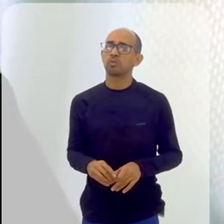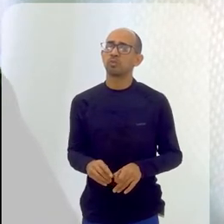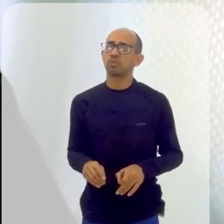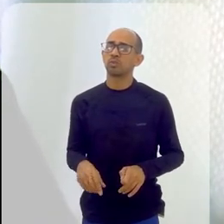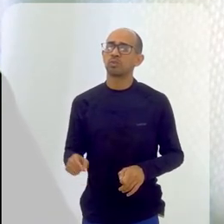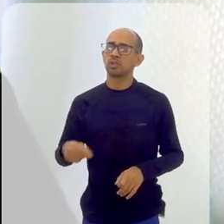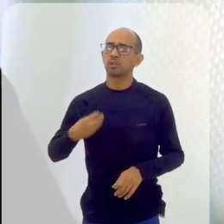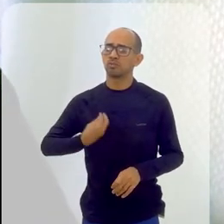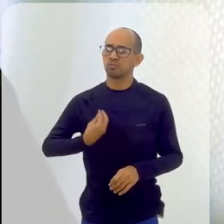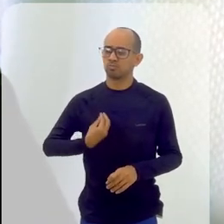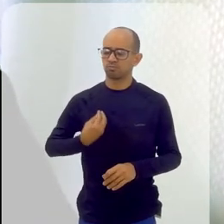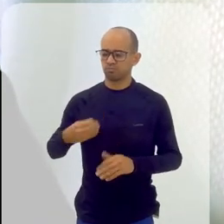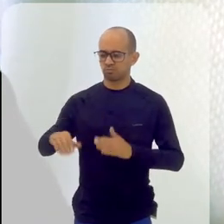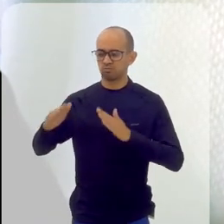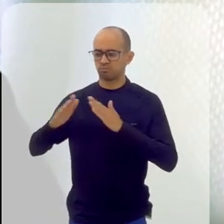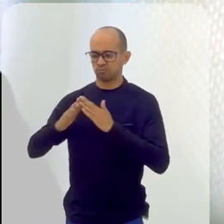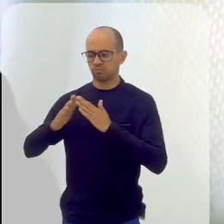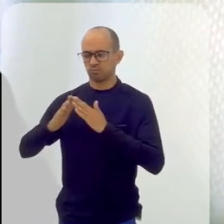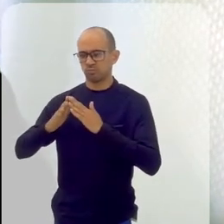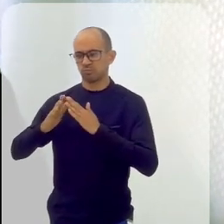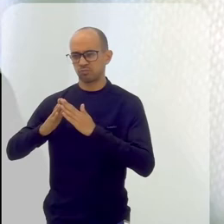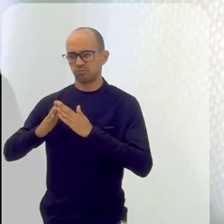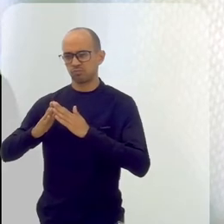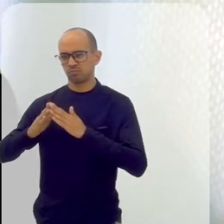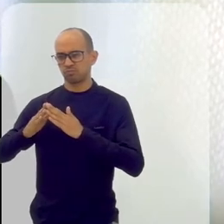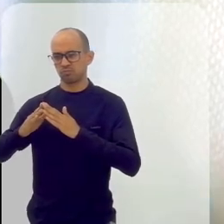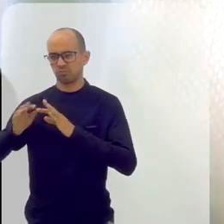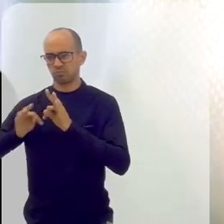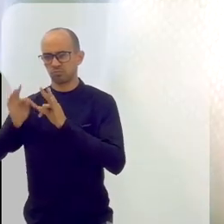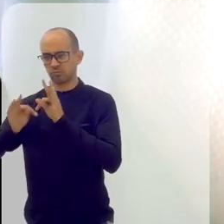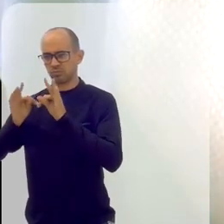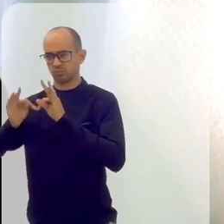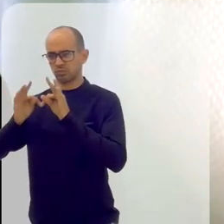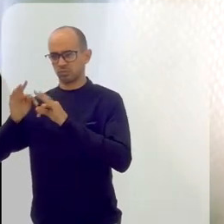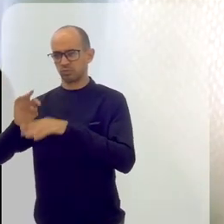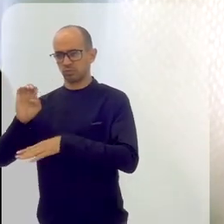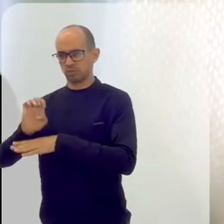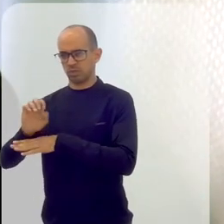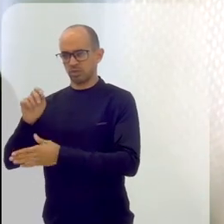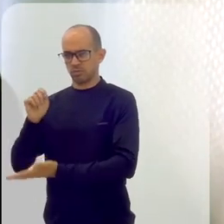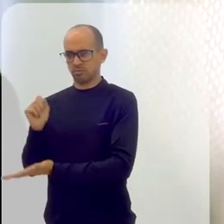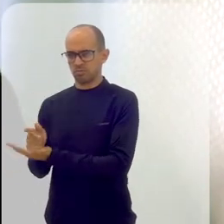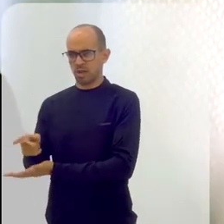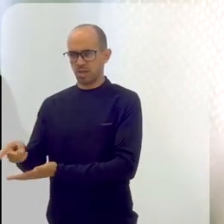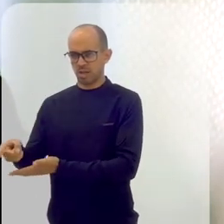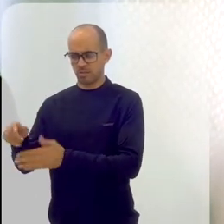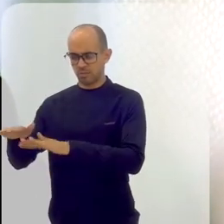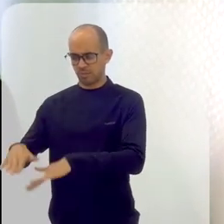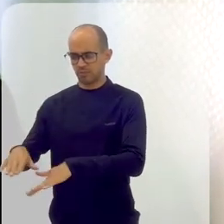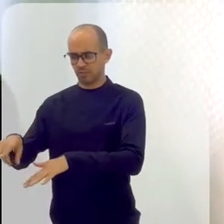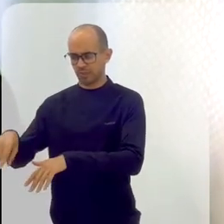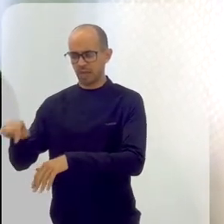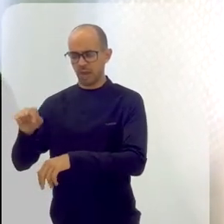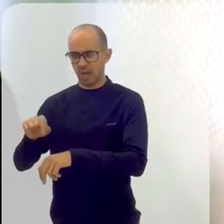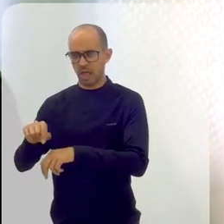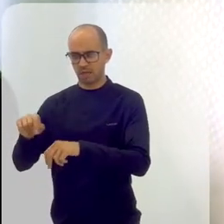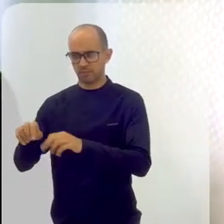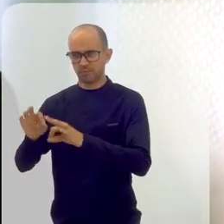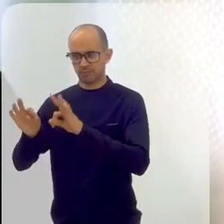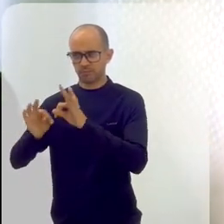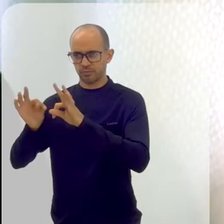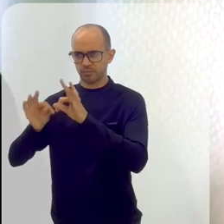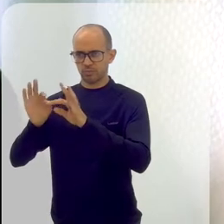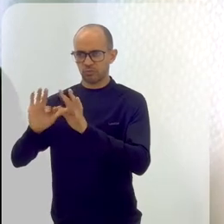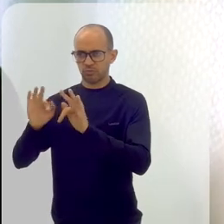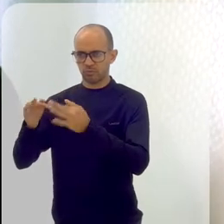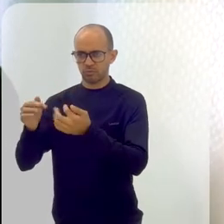que vivia em uma residência terapêutica onde o Estado pagava um ar para ele poder estar vivendo, não tinha condições de viver com a família